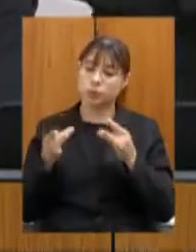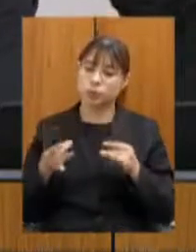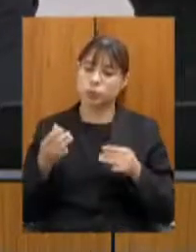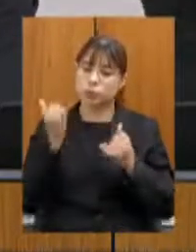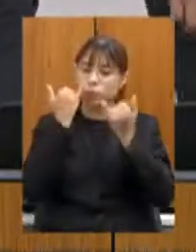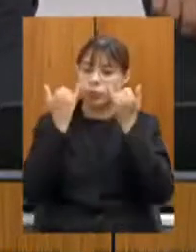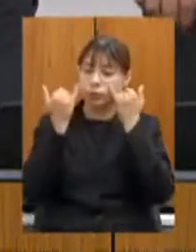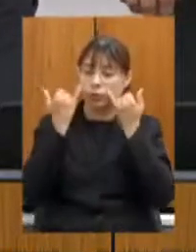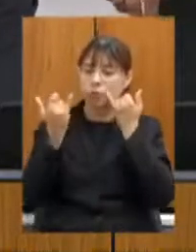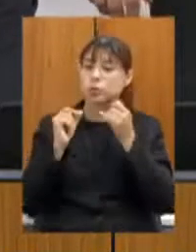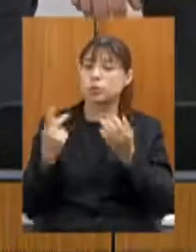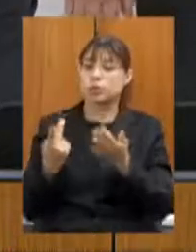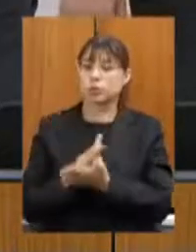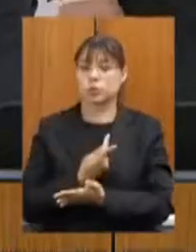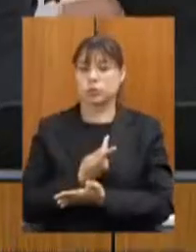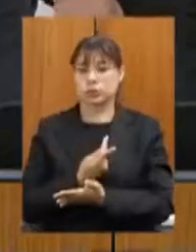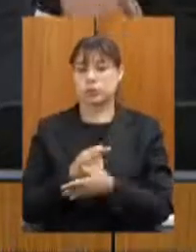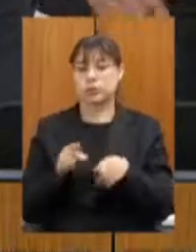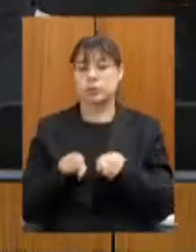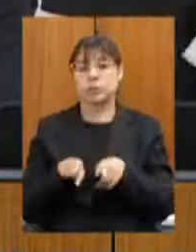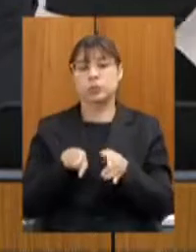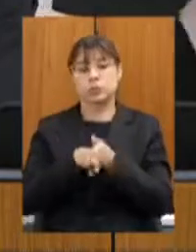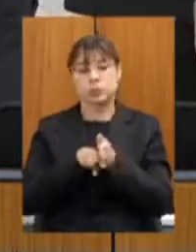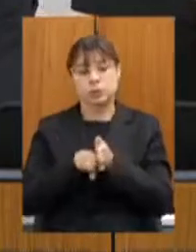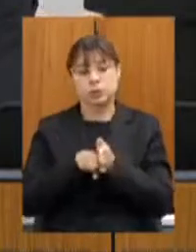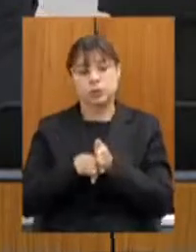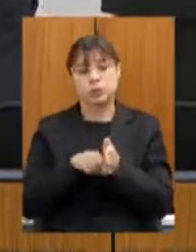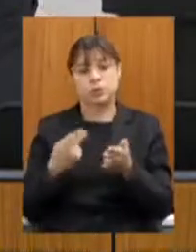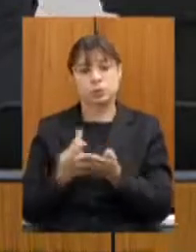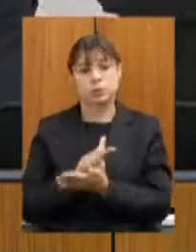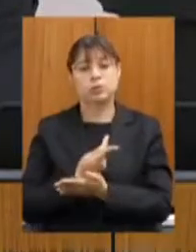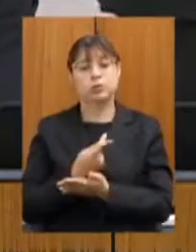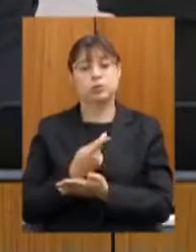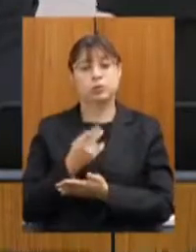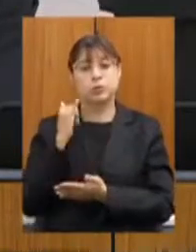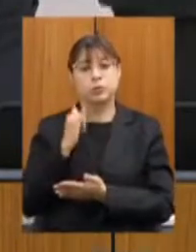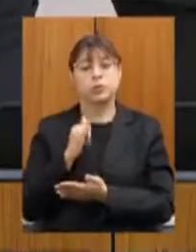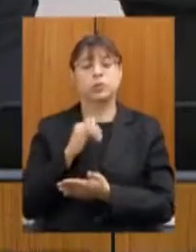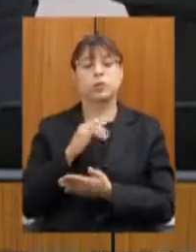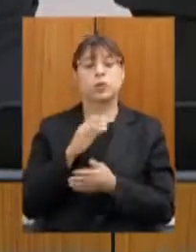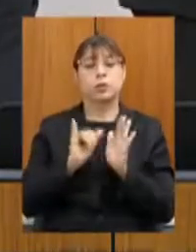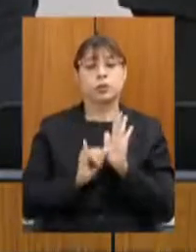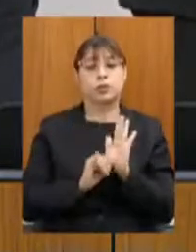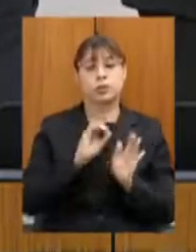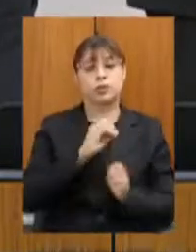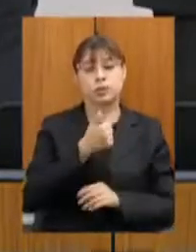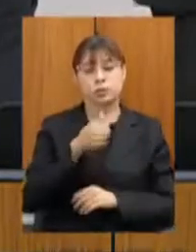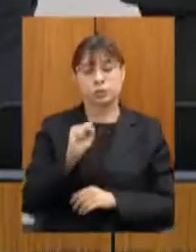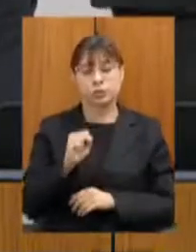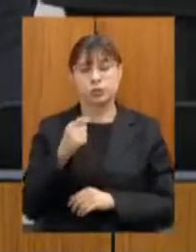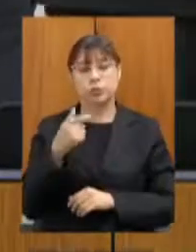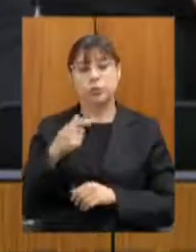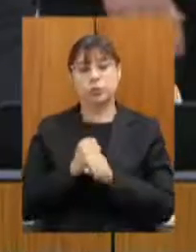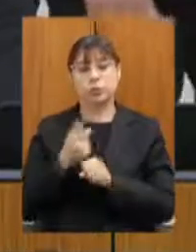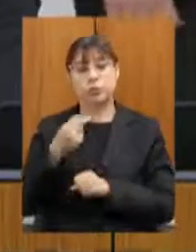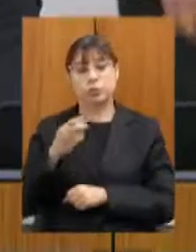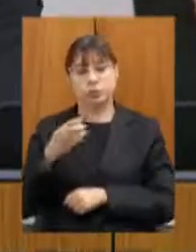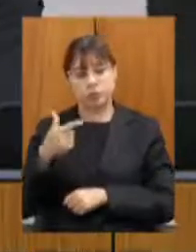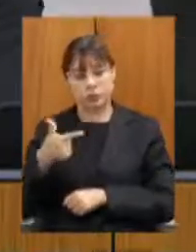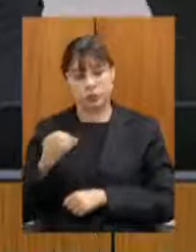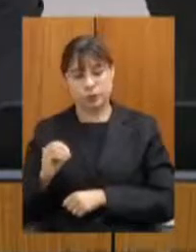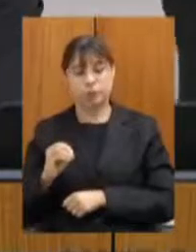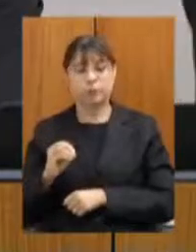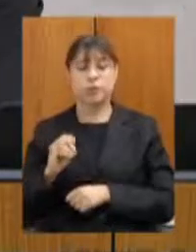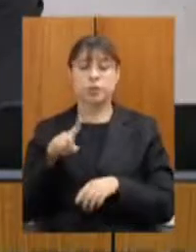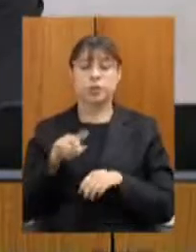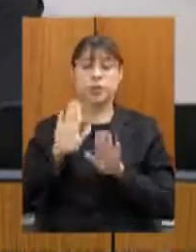das providências adotadas em pesquisa realizada identificou-se edital 018-2020 do DR-MG em anexo tratando